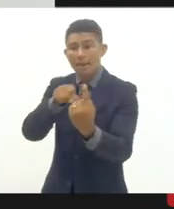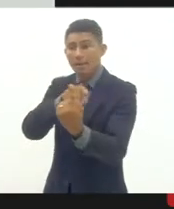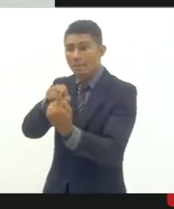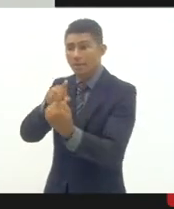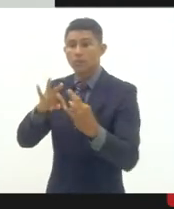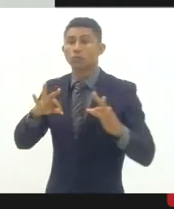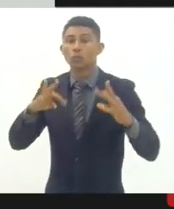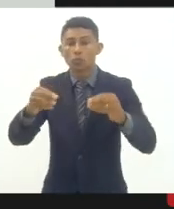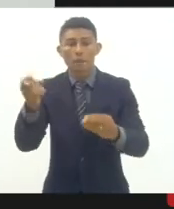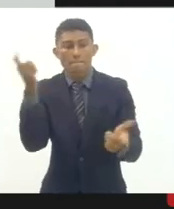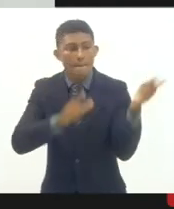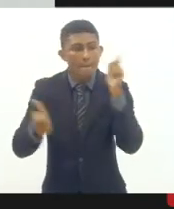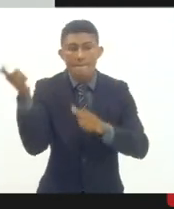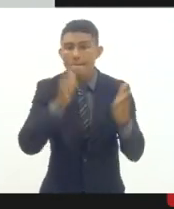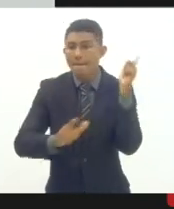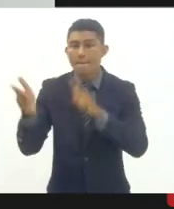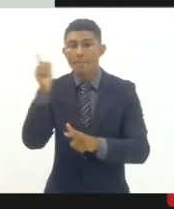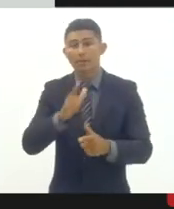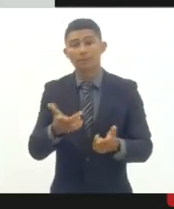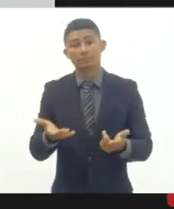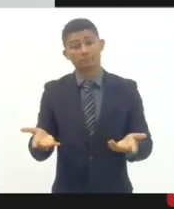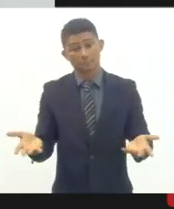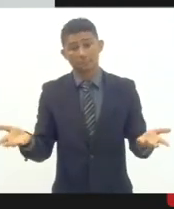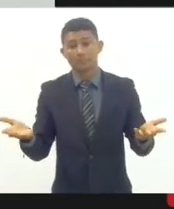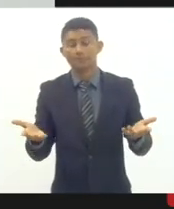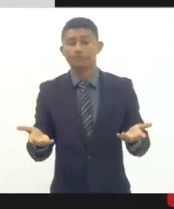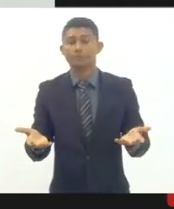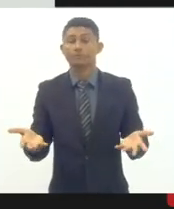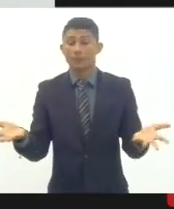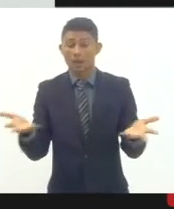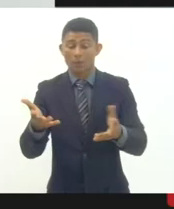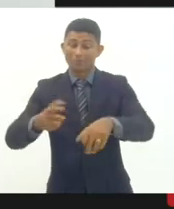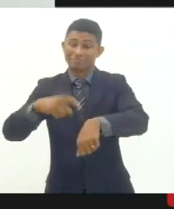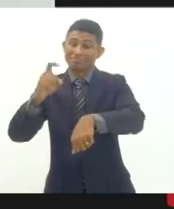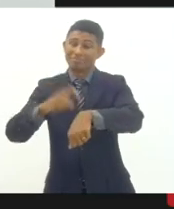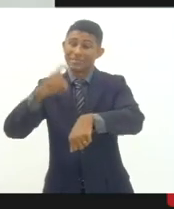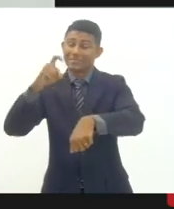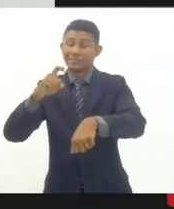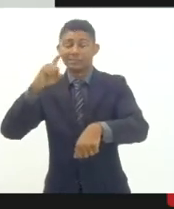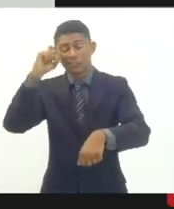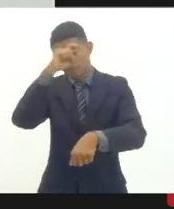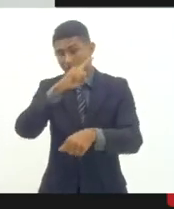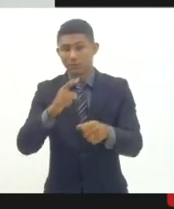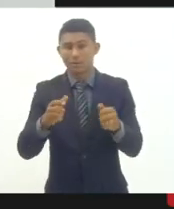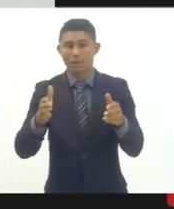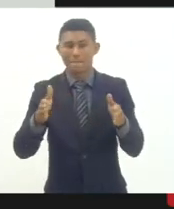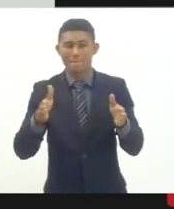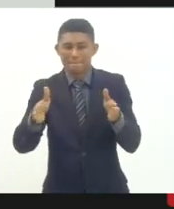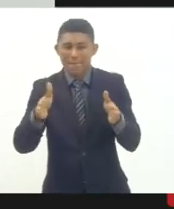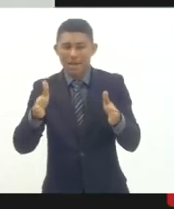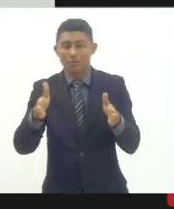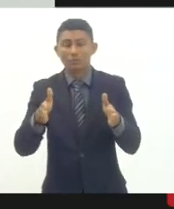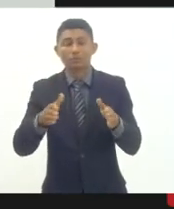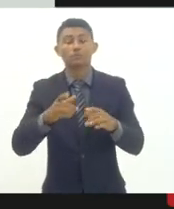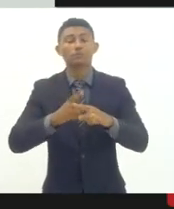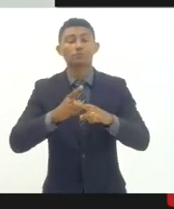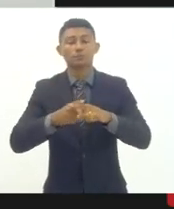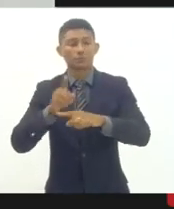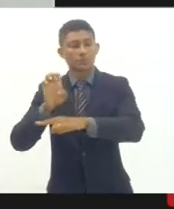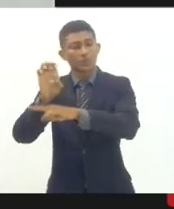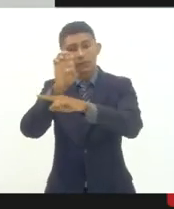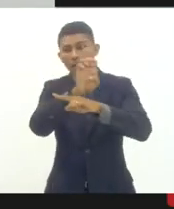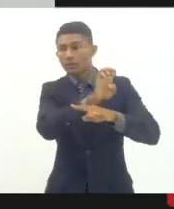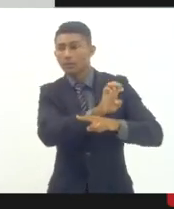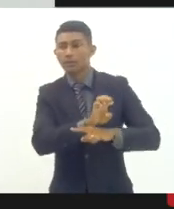atingidas nós temos um momento extremamente difícil para o nosso país quando o ICMS dos estados